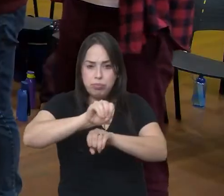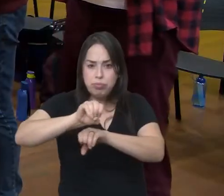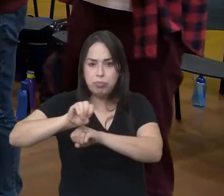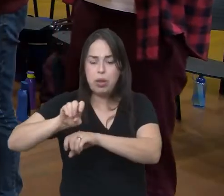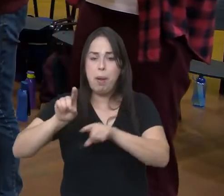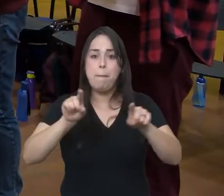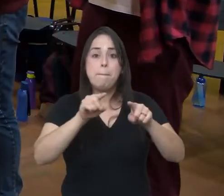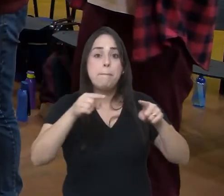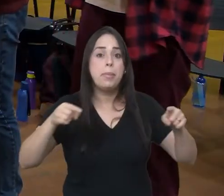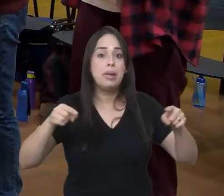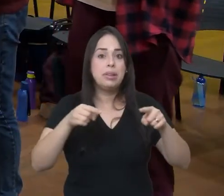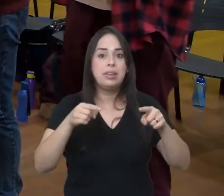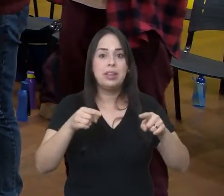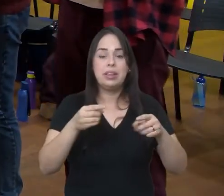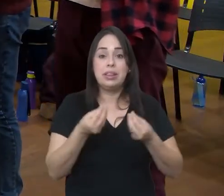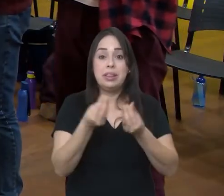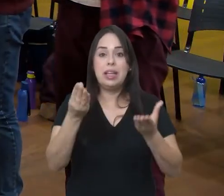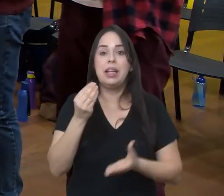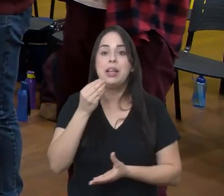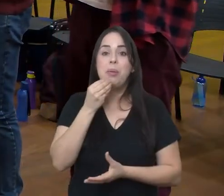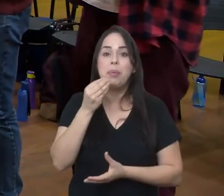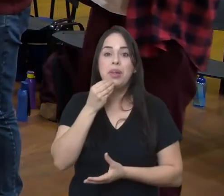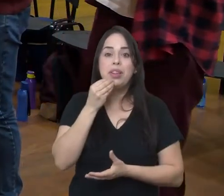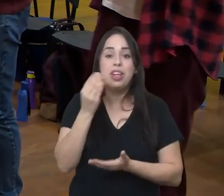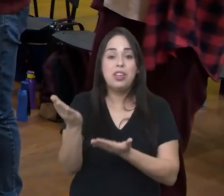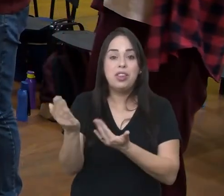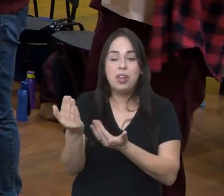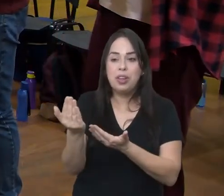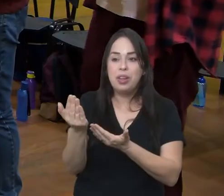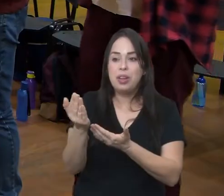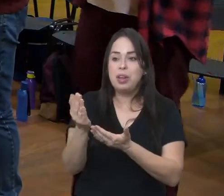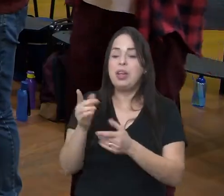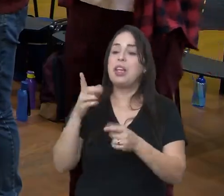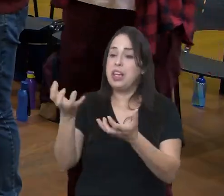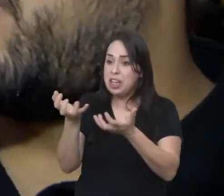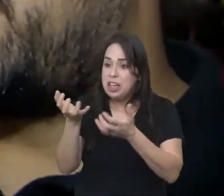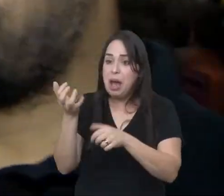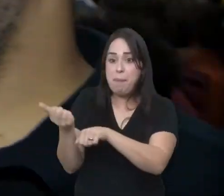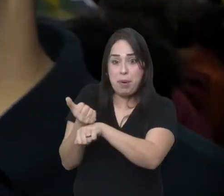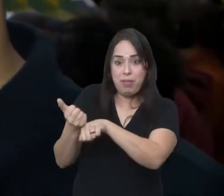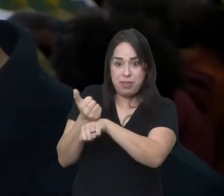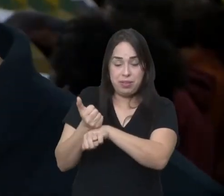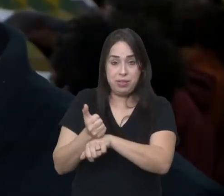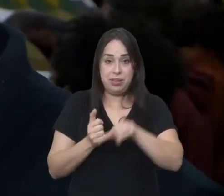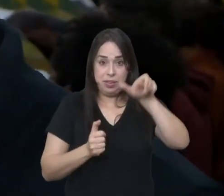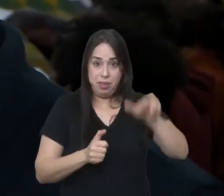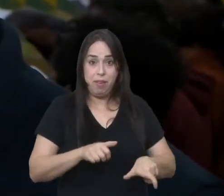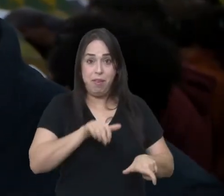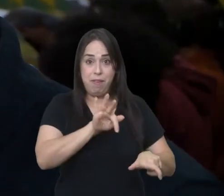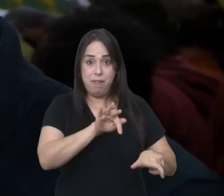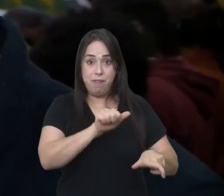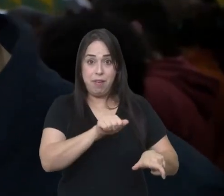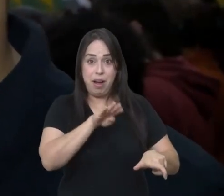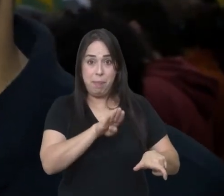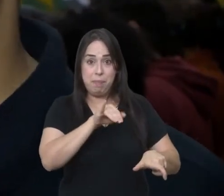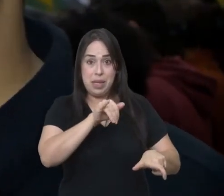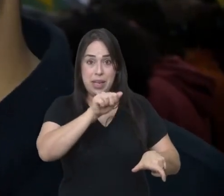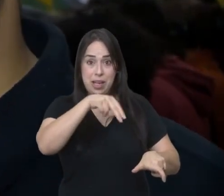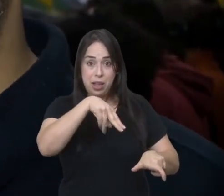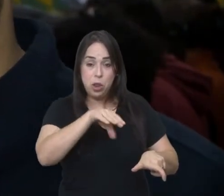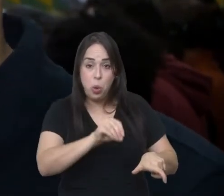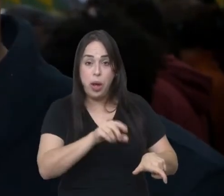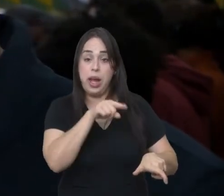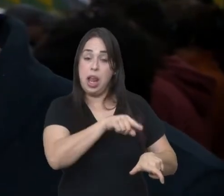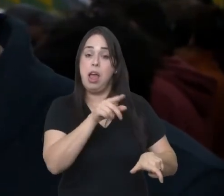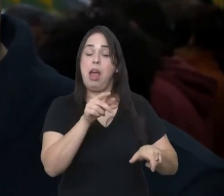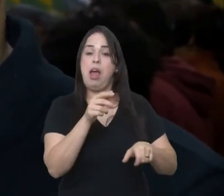criando oportunidades para jovens em busca de profissionalização artística e o Fabiano Bustamante hoje músico profissional